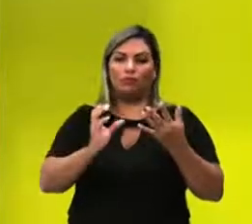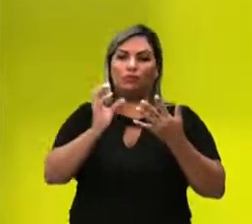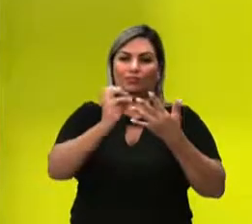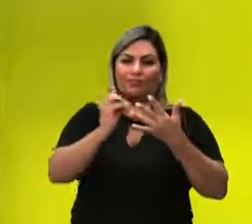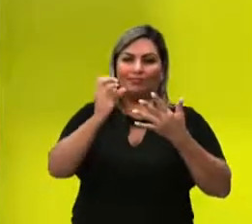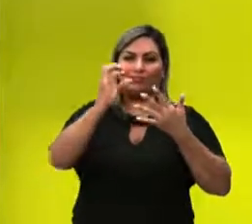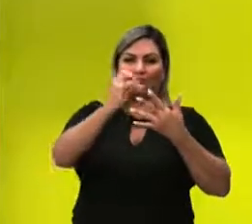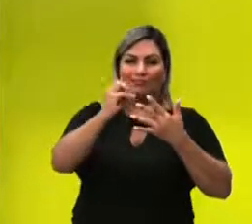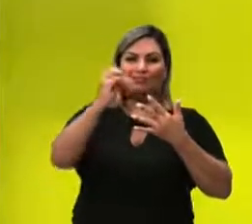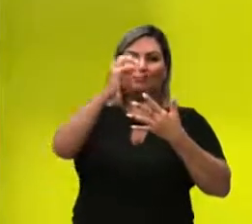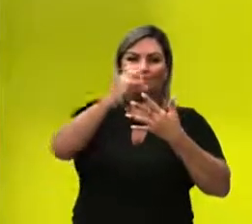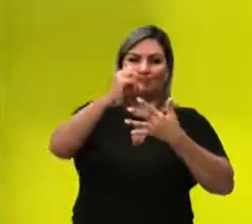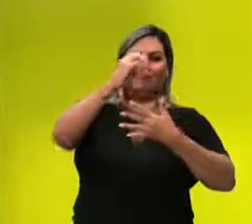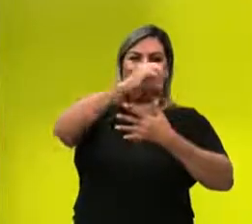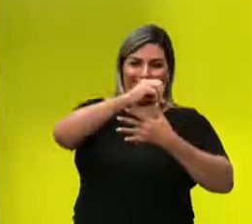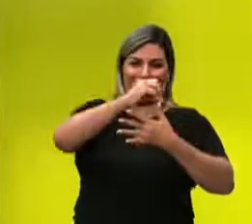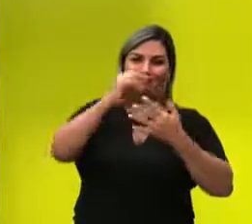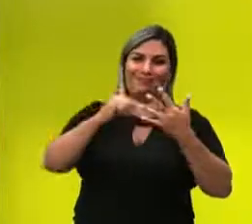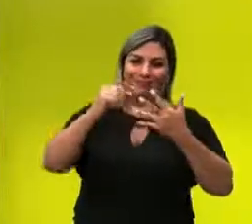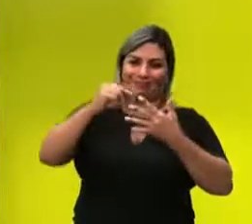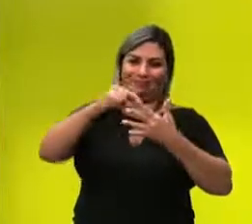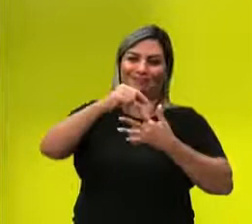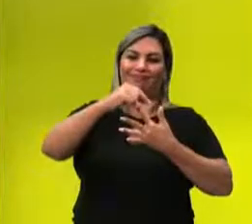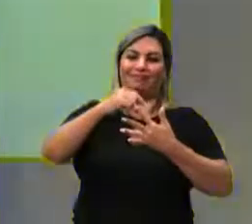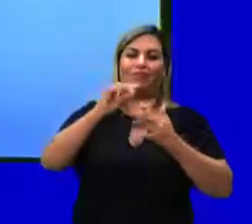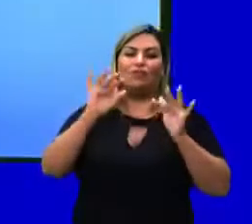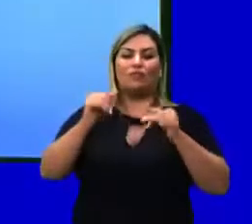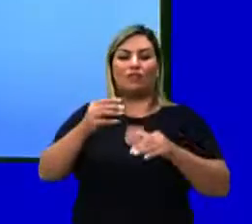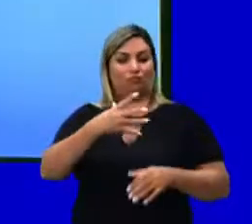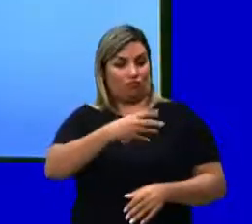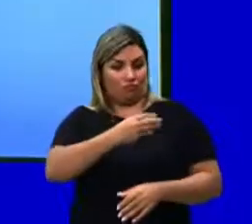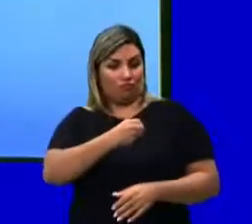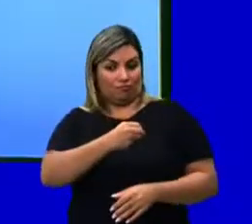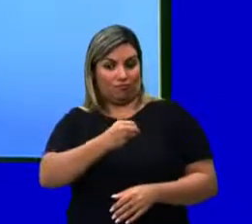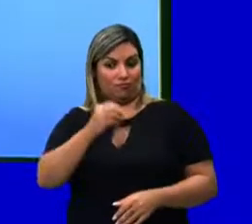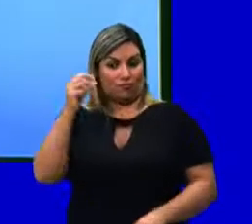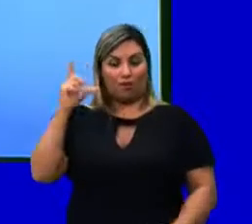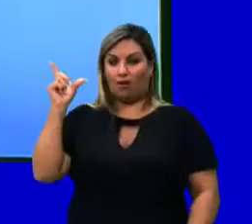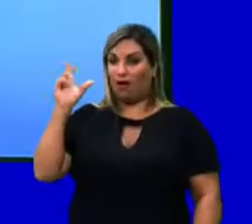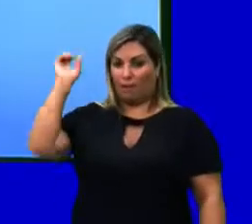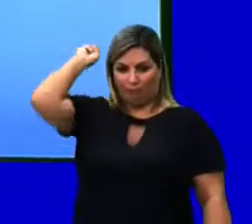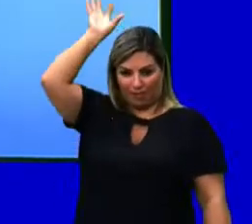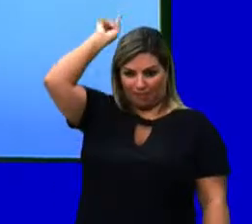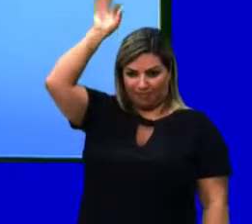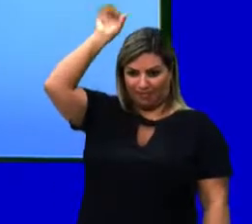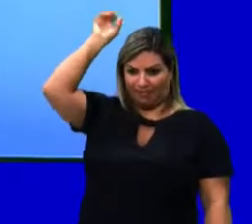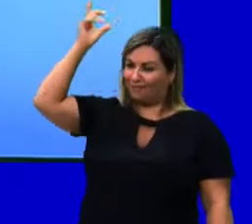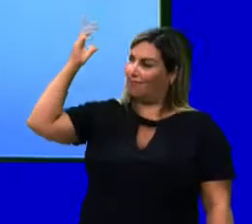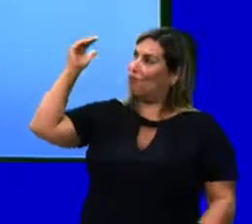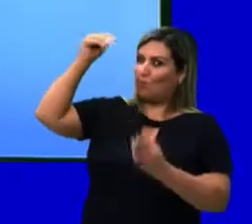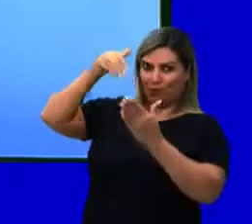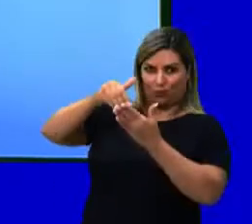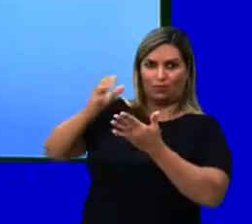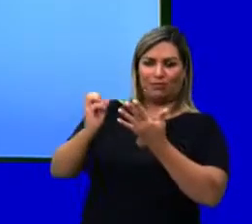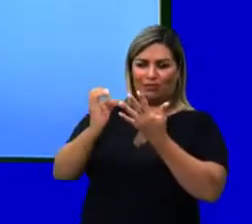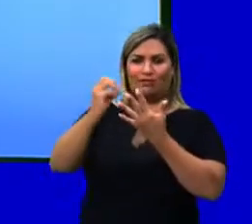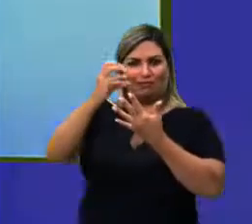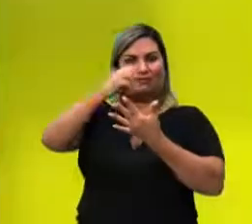peixes cada vez maiores e ali, por fim, um mamífero, como, por exemplo, a baleia, certo?